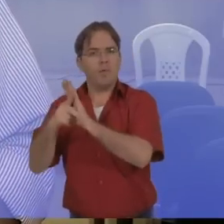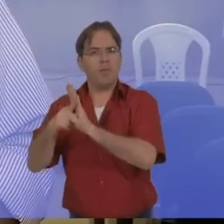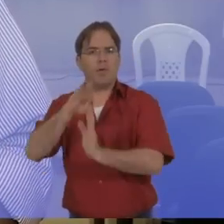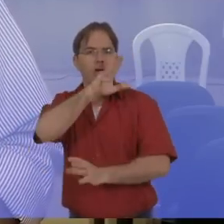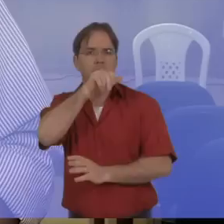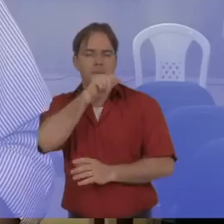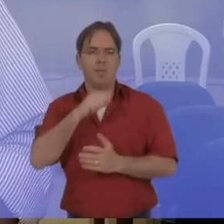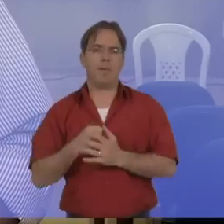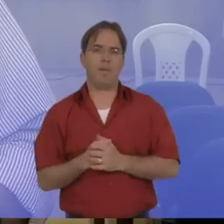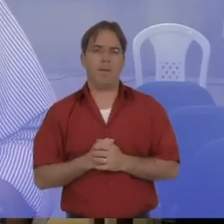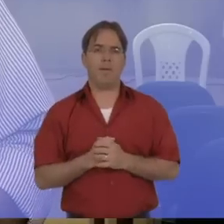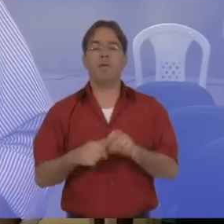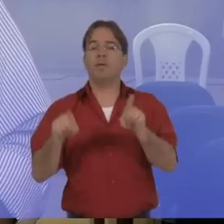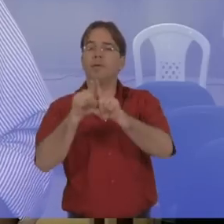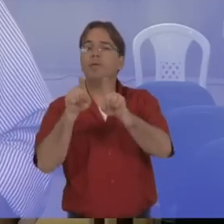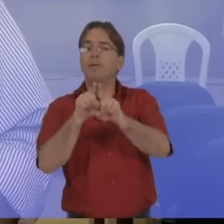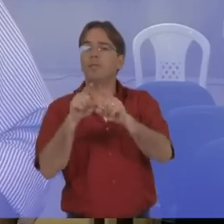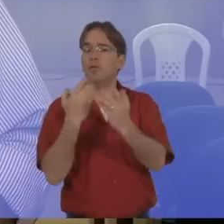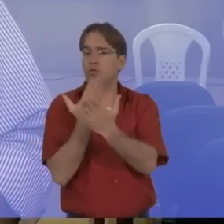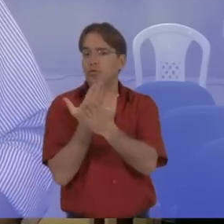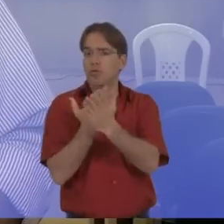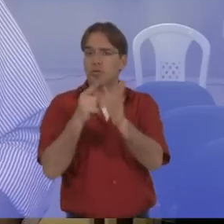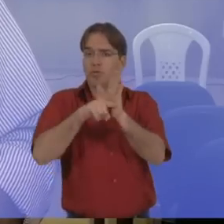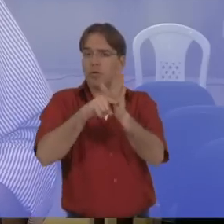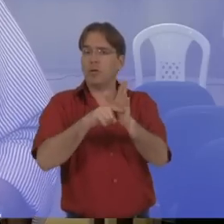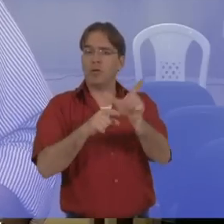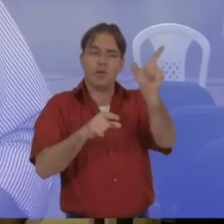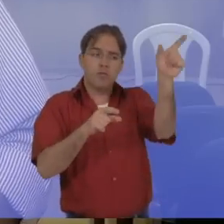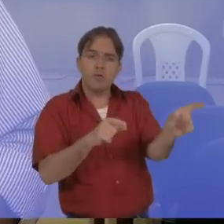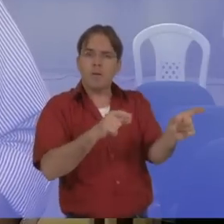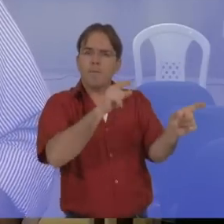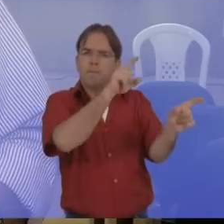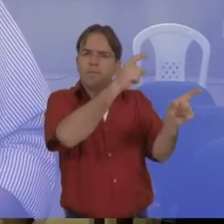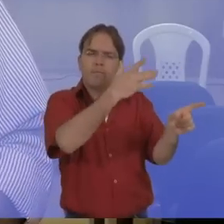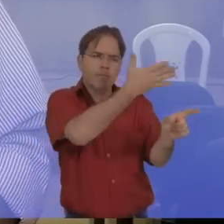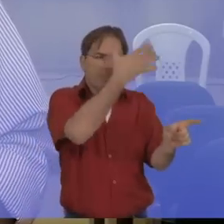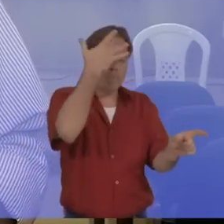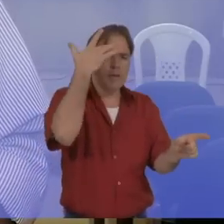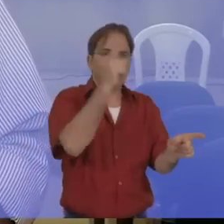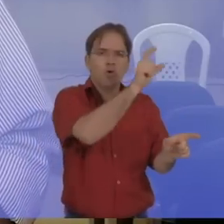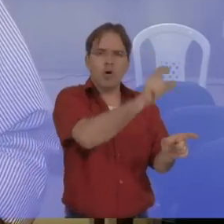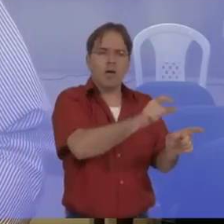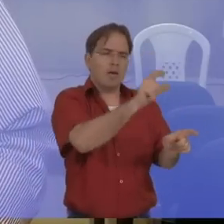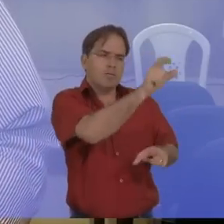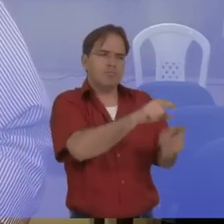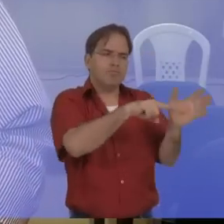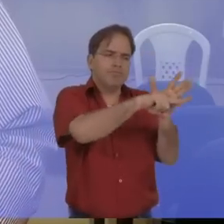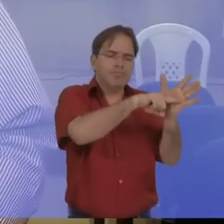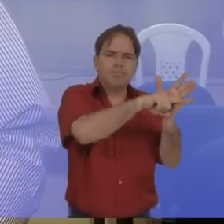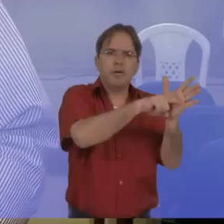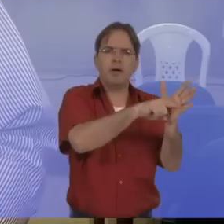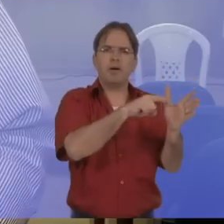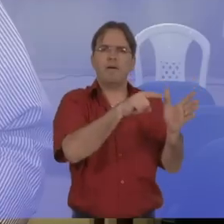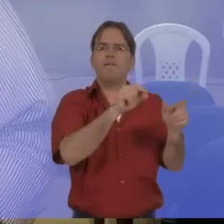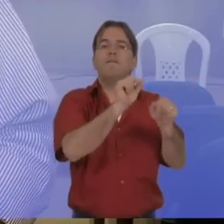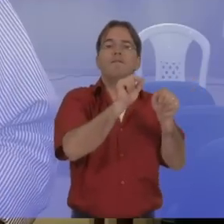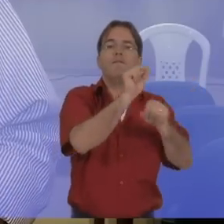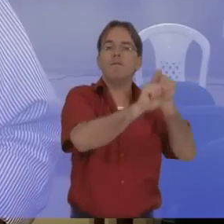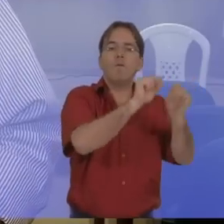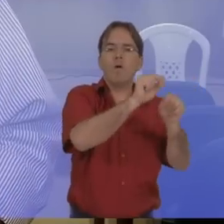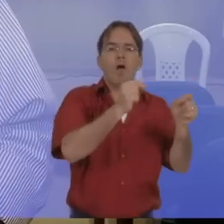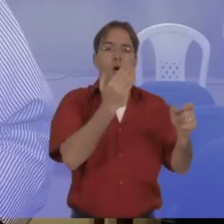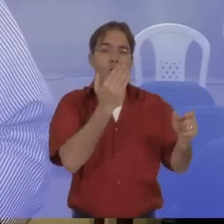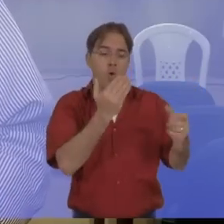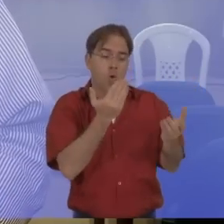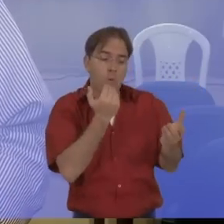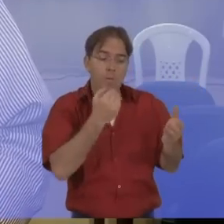pesquisas com pesquisadores de Cuba que usam já e beneficiam esse material para a ração animal. Os